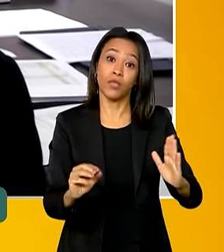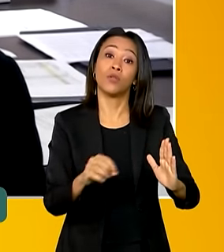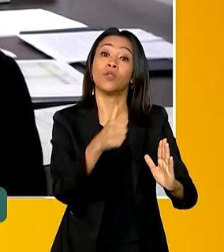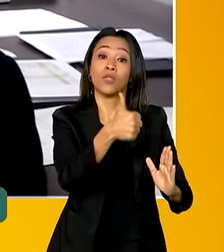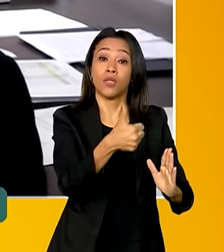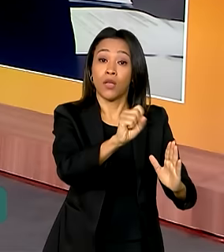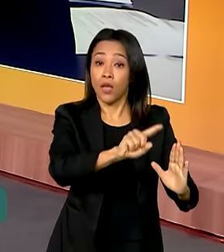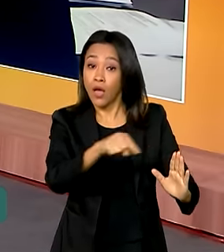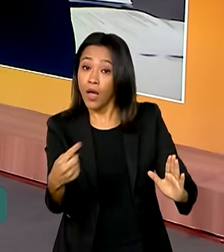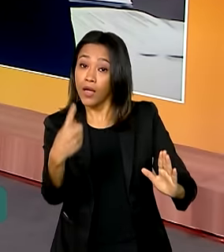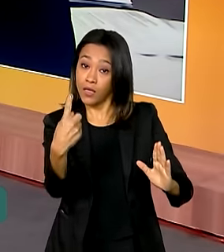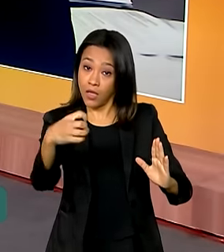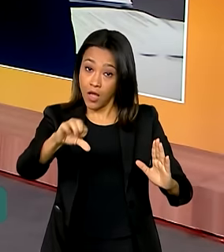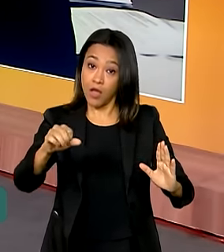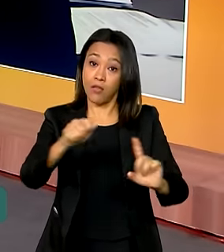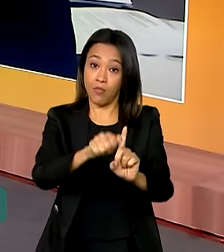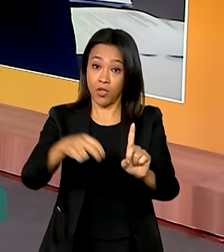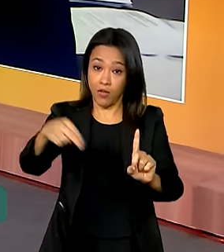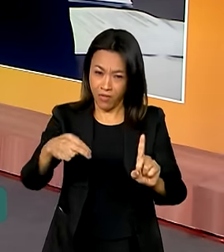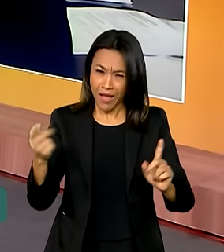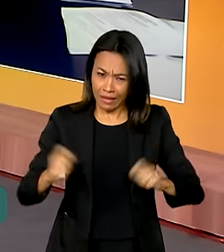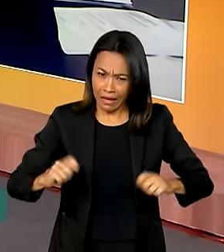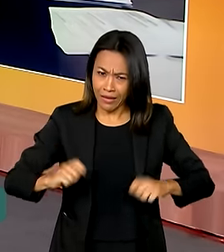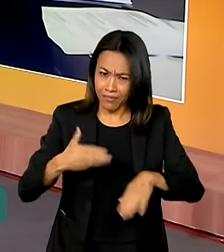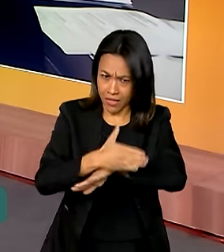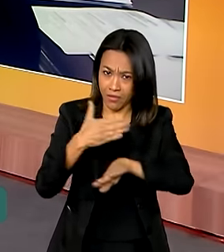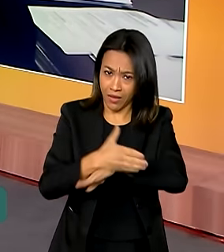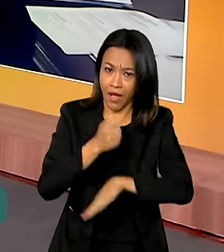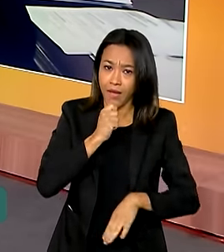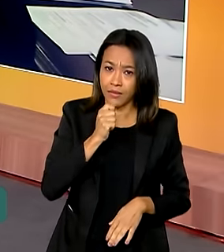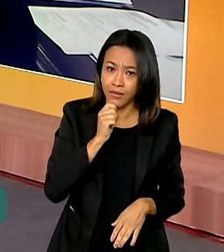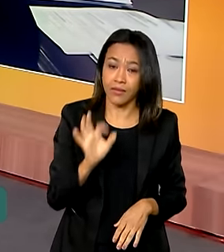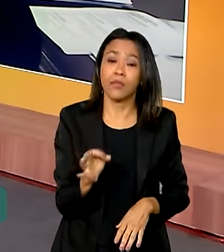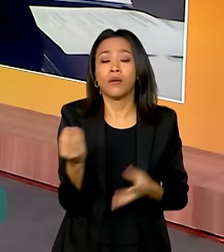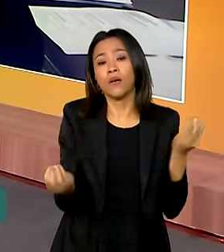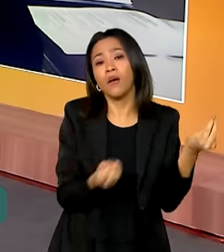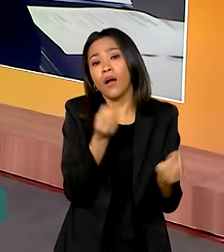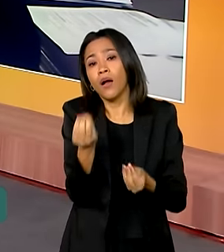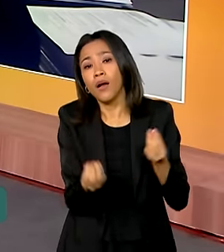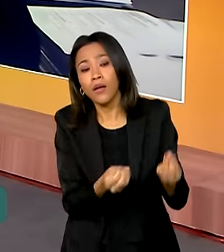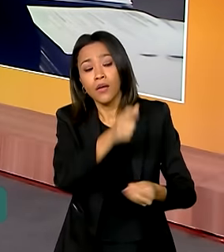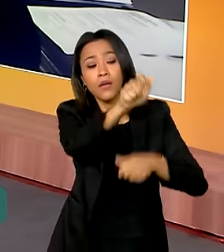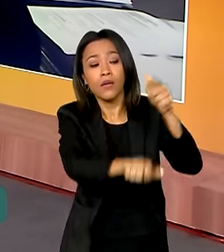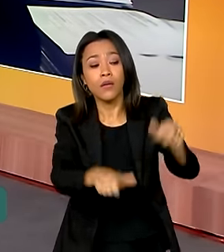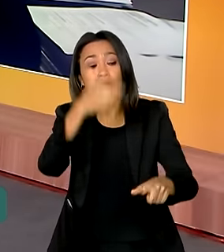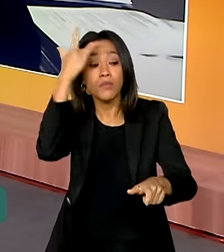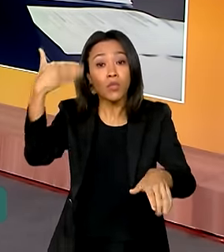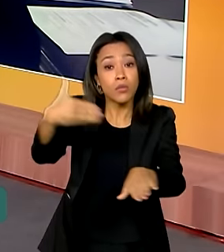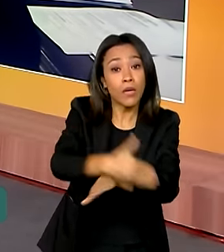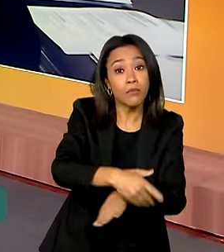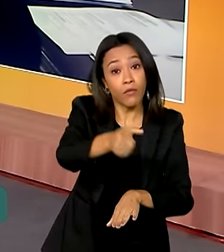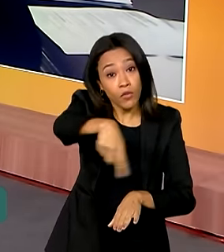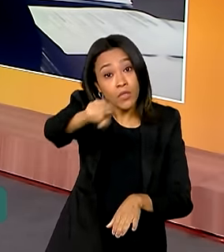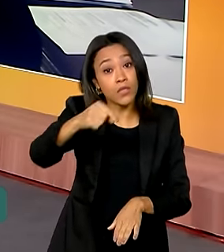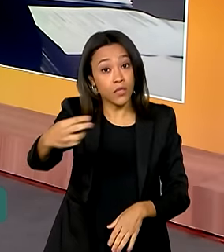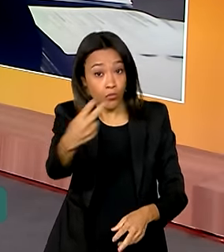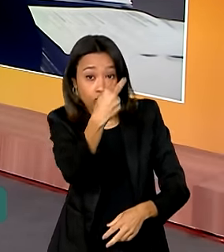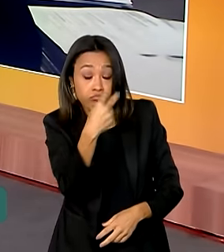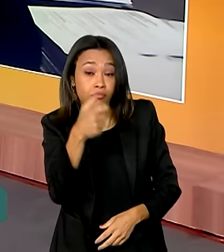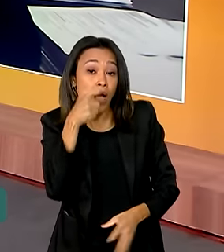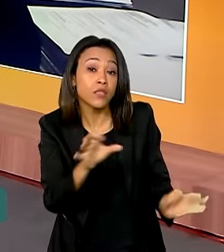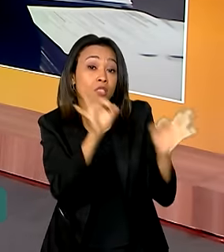novembro. O secretário, dá tempo ainda de participar. Como é que as pessoas podem fazer? Quem está nos ouvindo, nos assistindo, pode